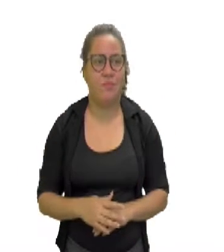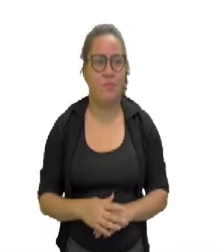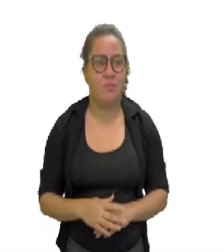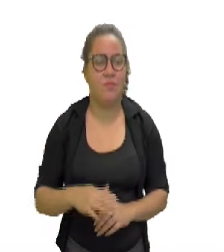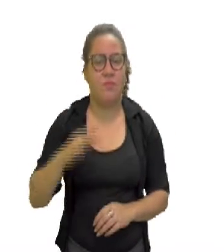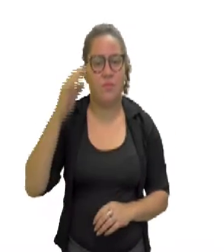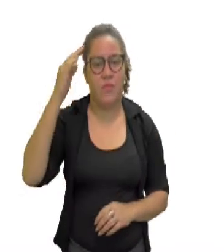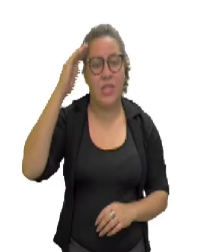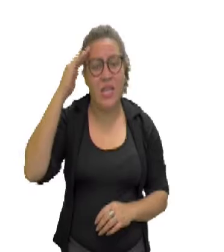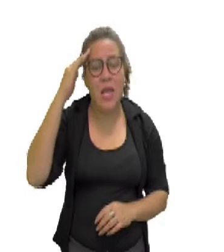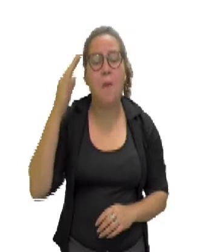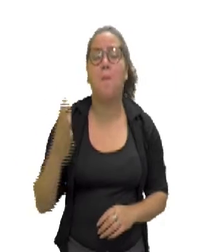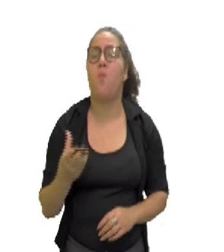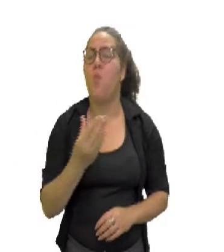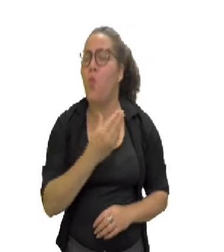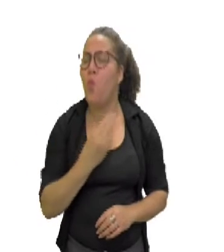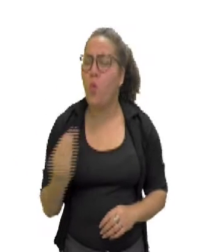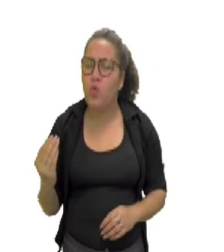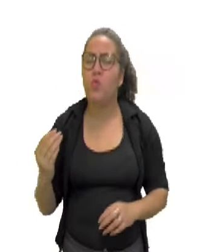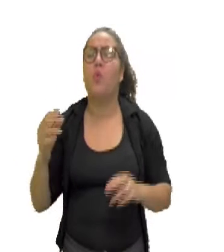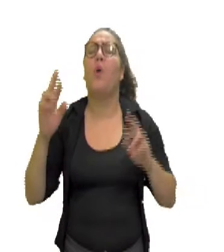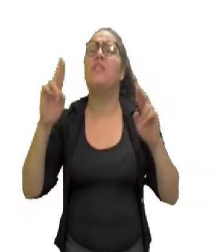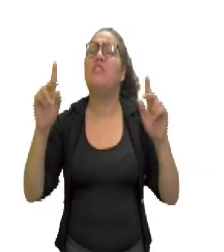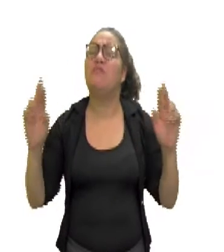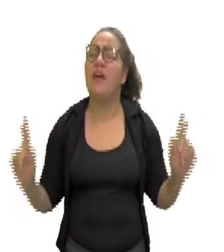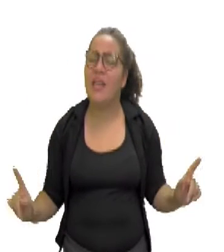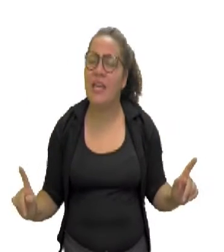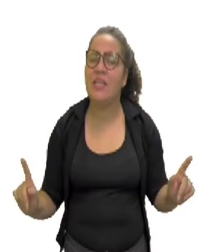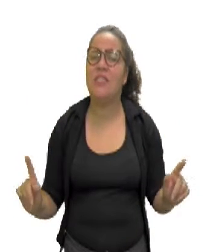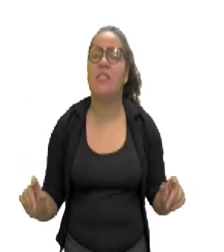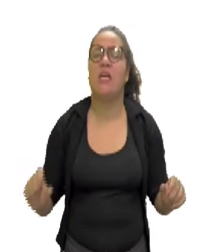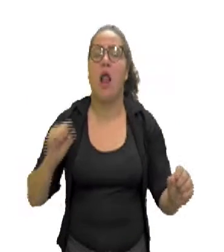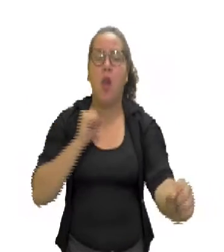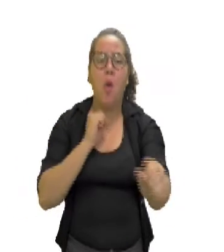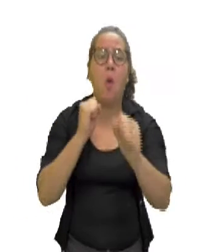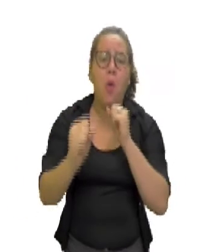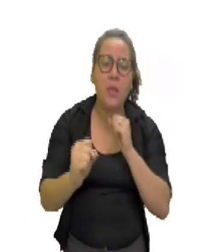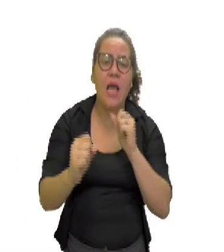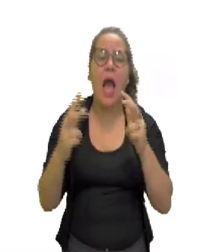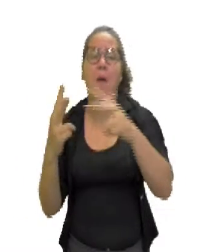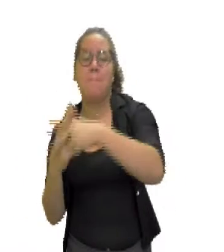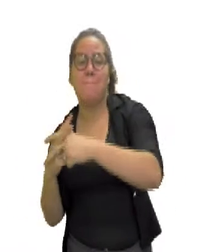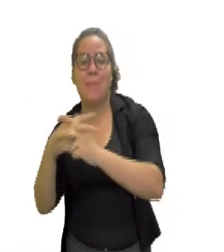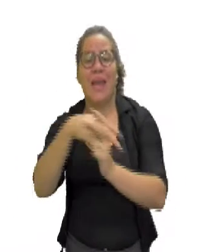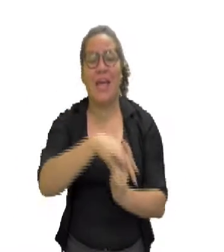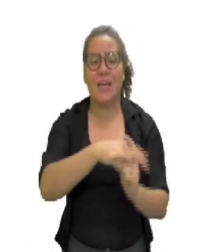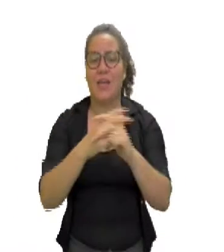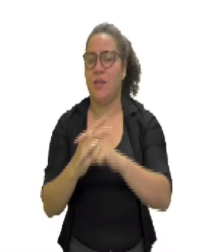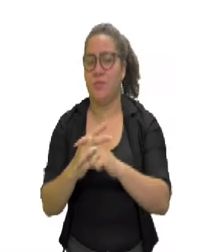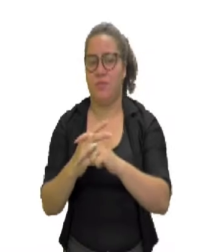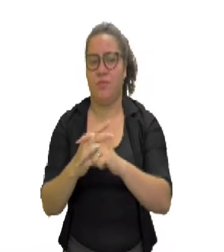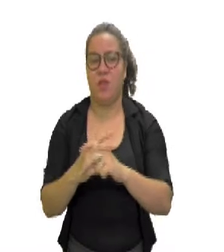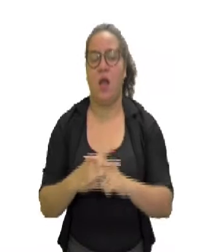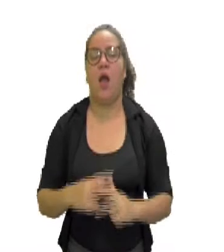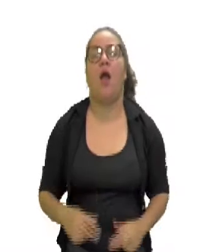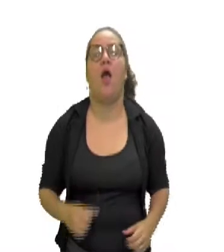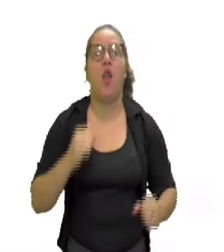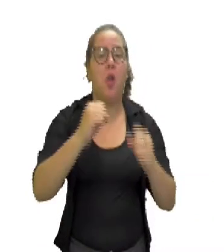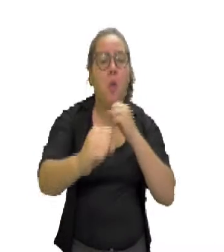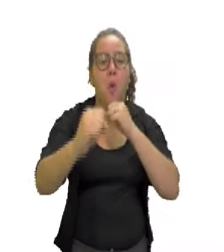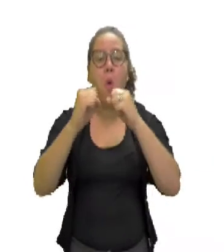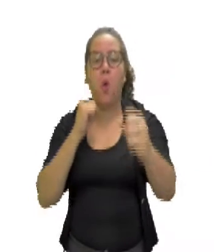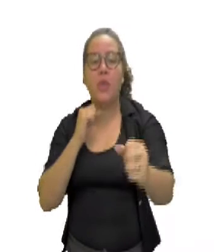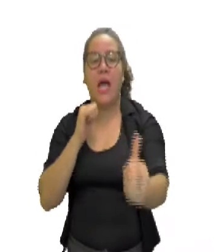deu pra entender bastante a diferença das lutas e brigas. Resumidamente falando, as lutas,